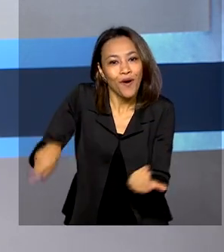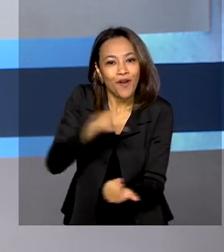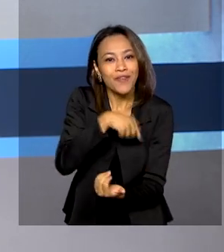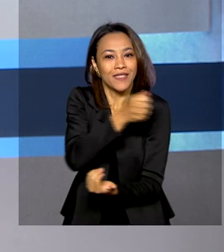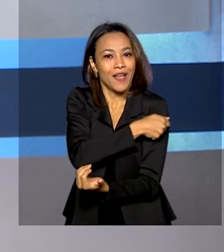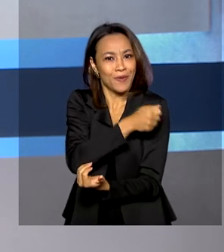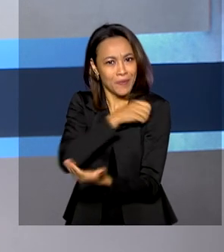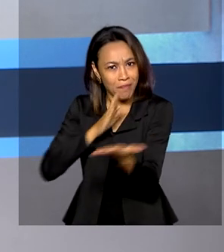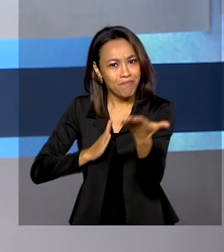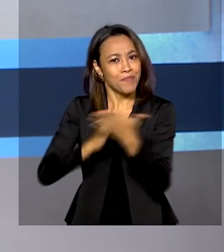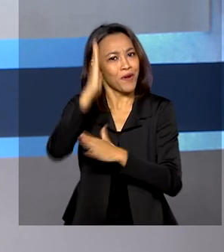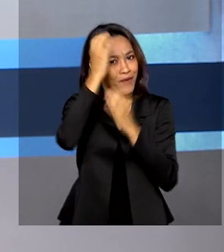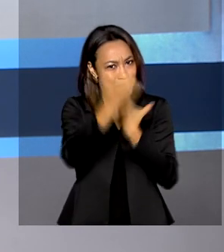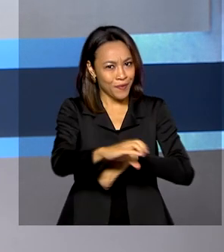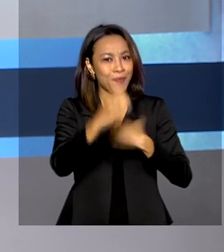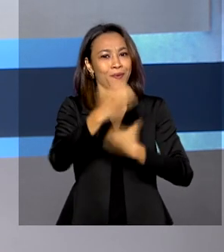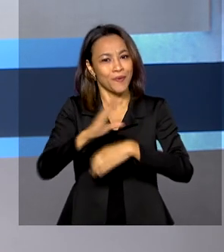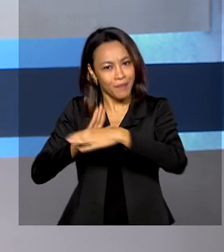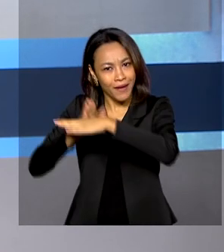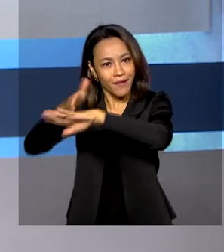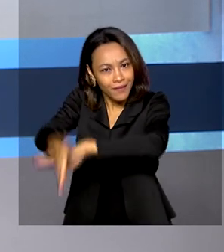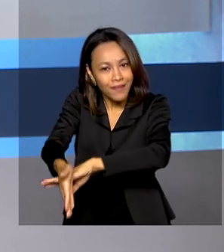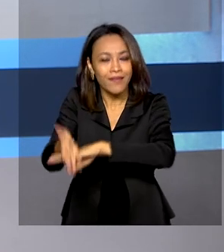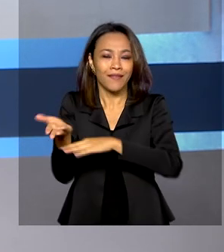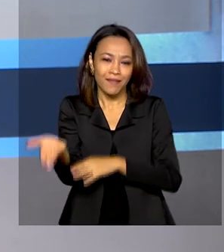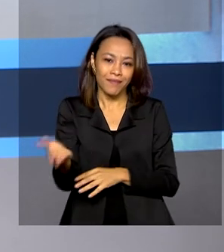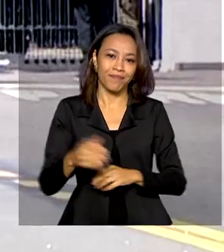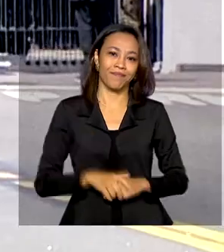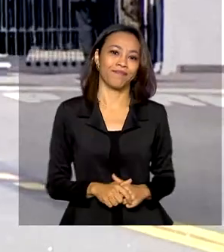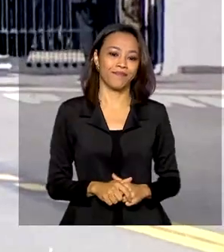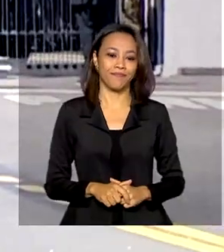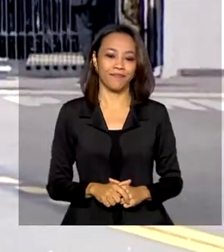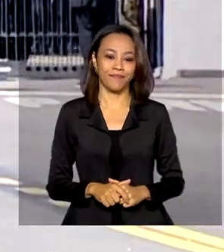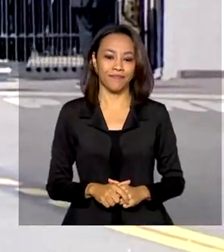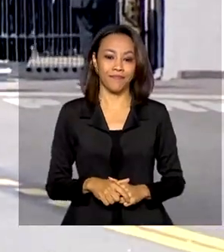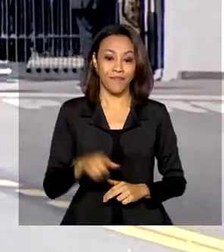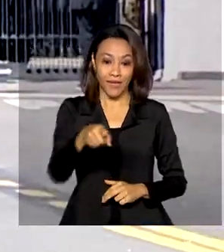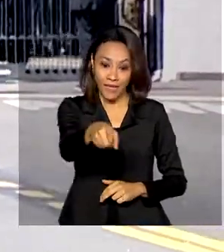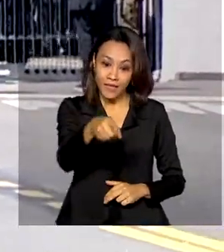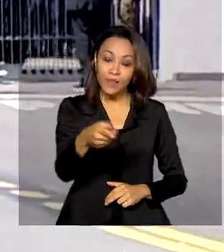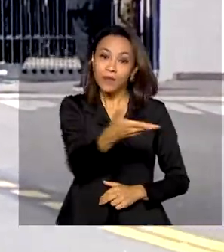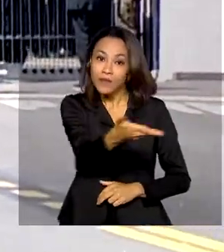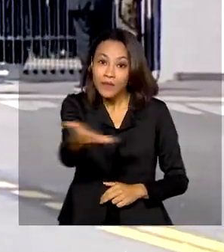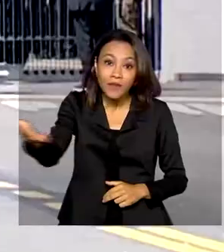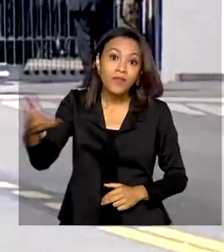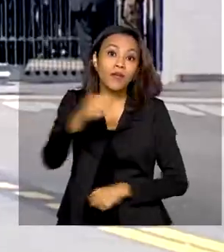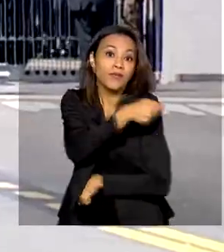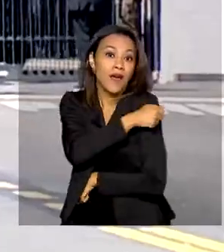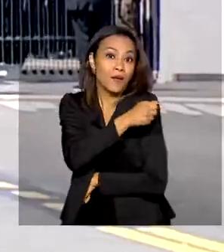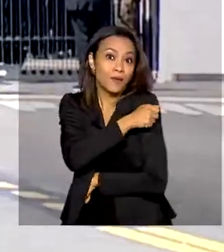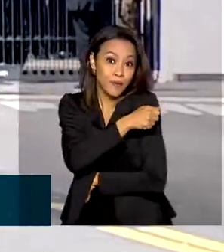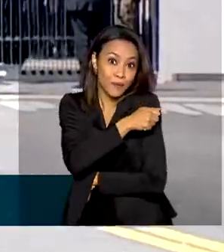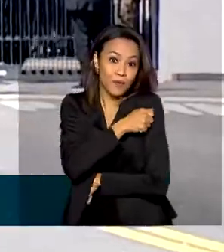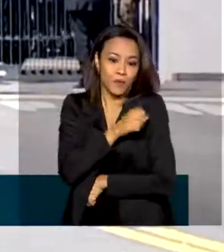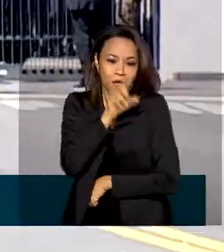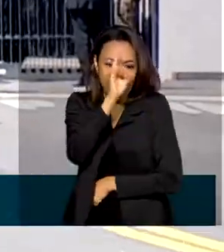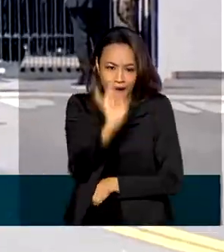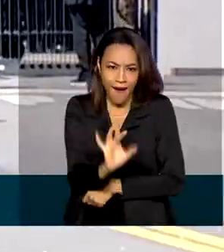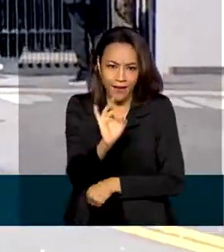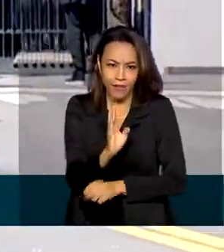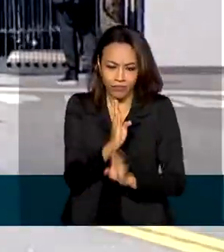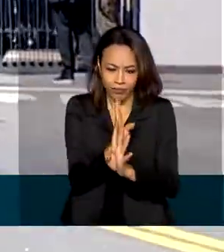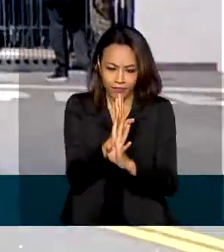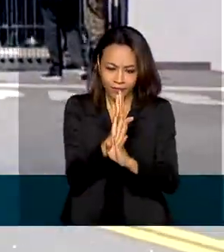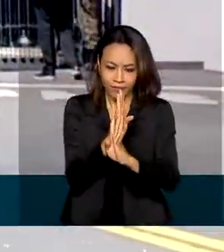aprovados no concurso para ingresso na carreira. Como ato simbólico, os alunos passaram um a um pelo